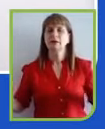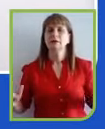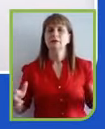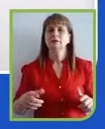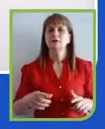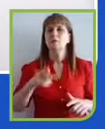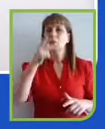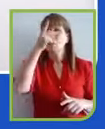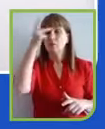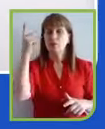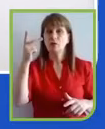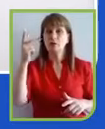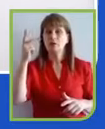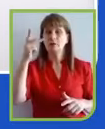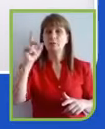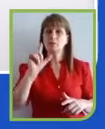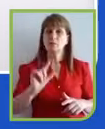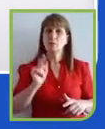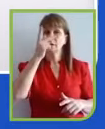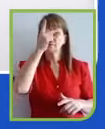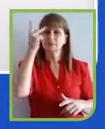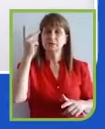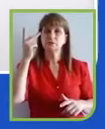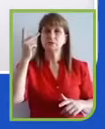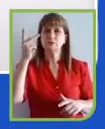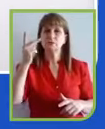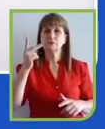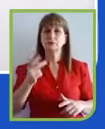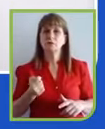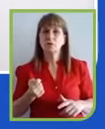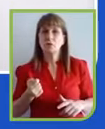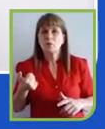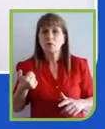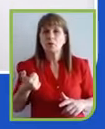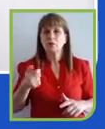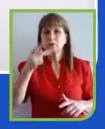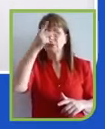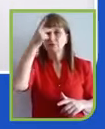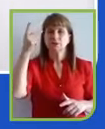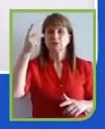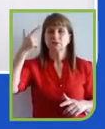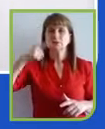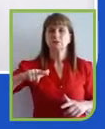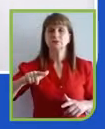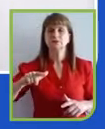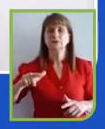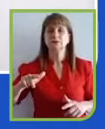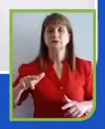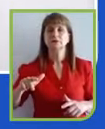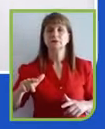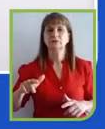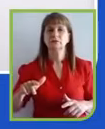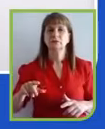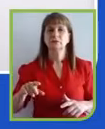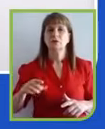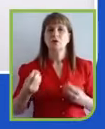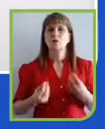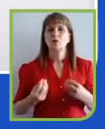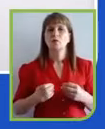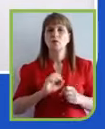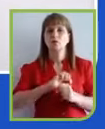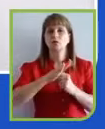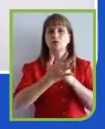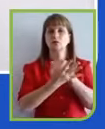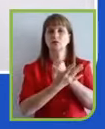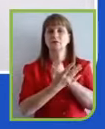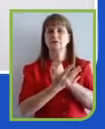uma ruptura tão forte quanto o coronavírus pôde apresentar, não só nos elos familiares,